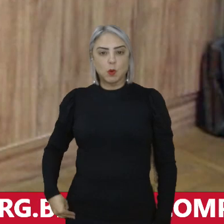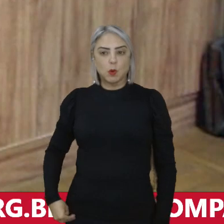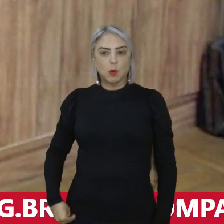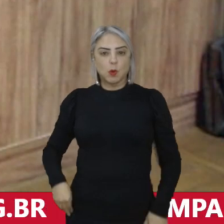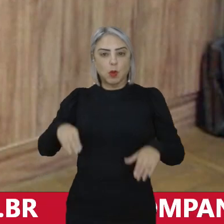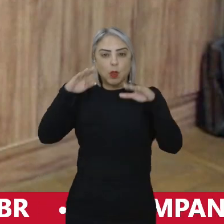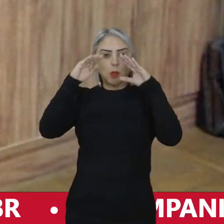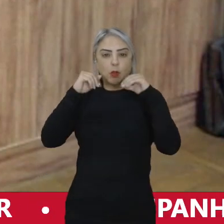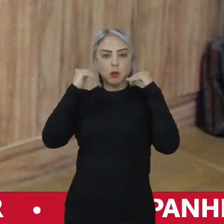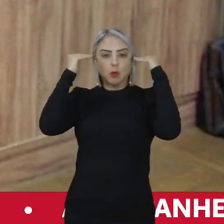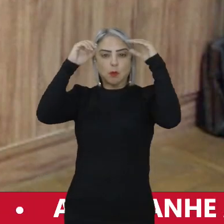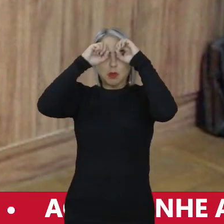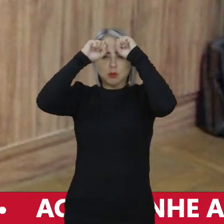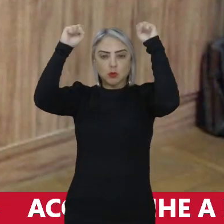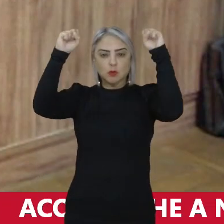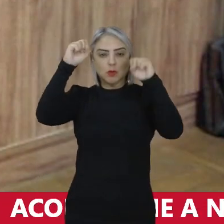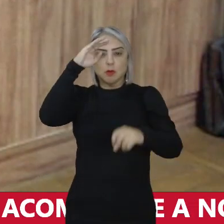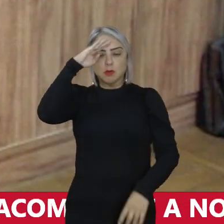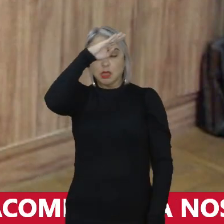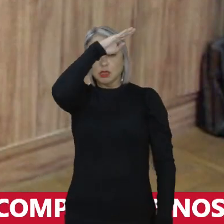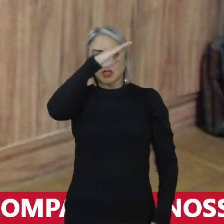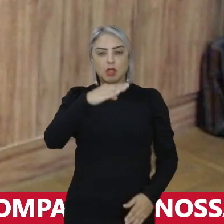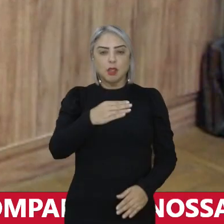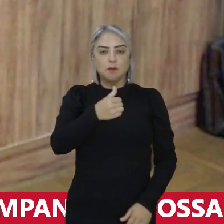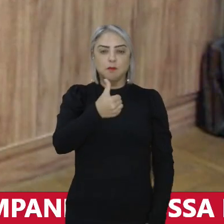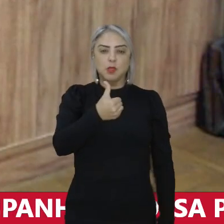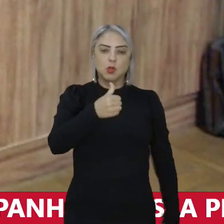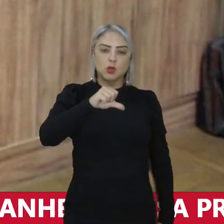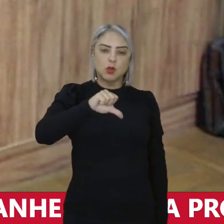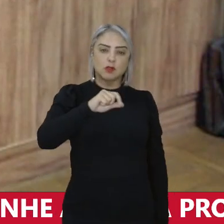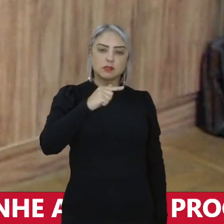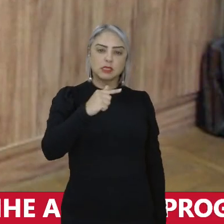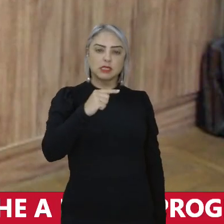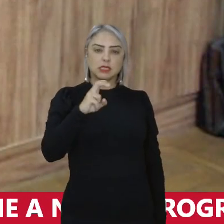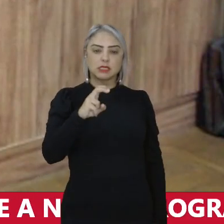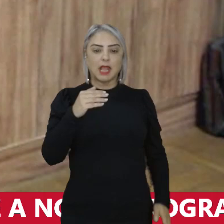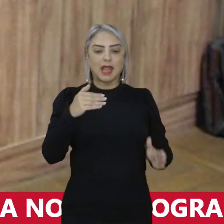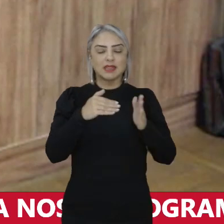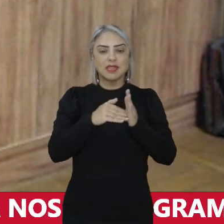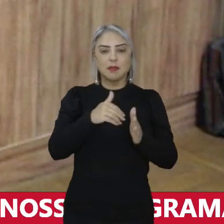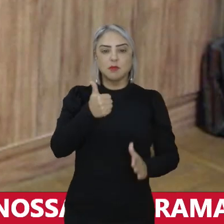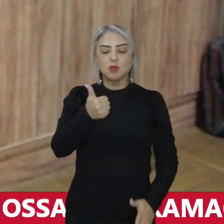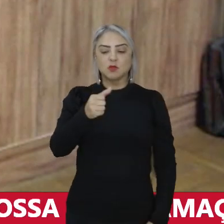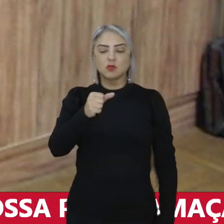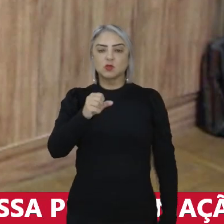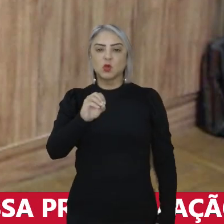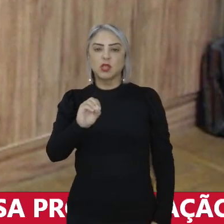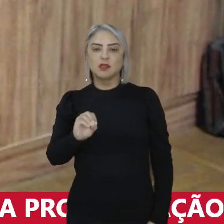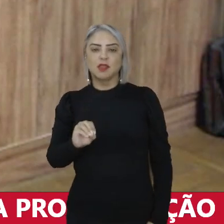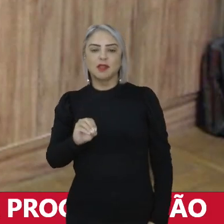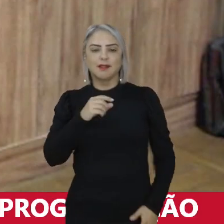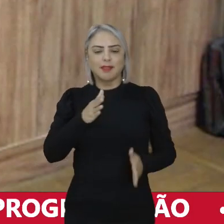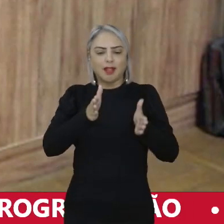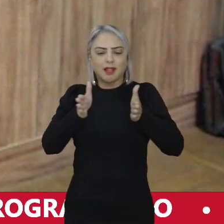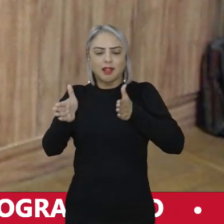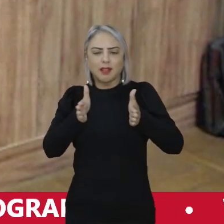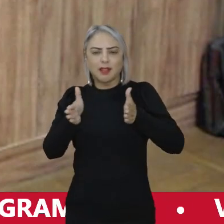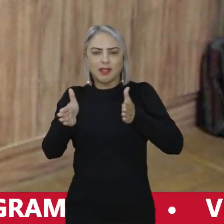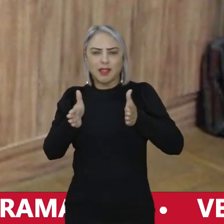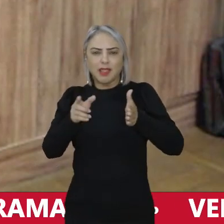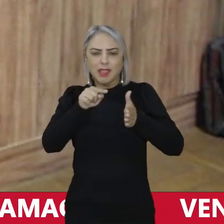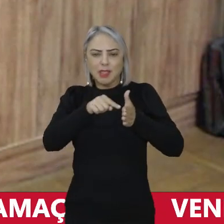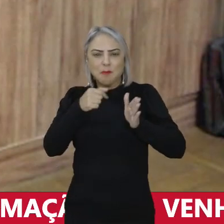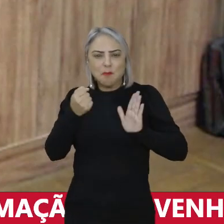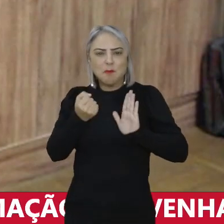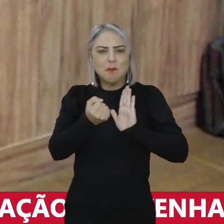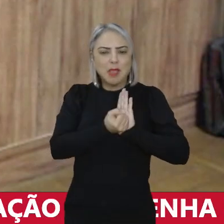Tribunal Militar nos anos 1975 a 1980, os anos que marcam o ocaso